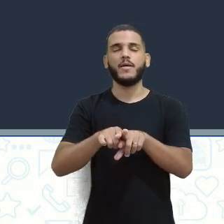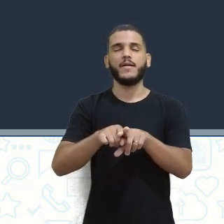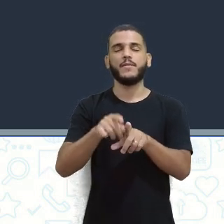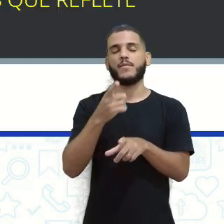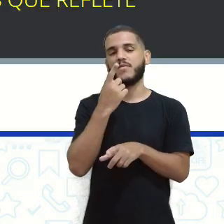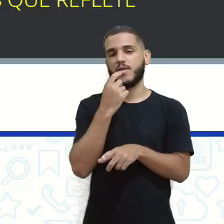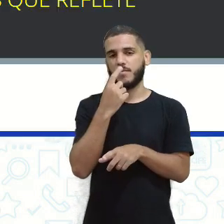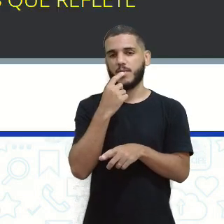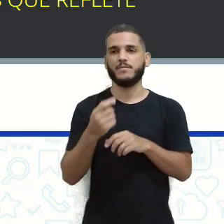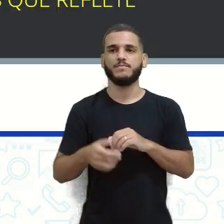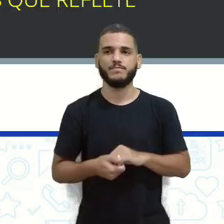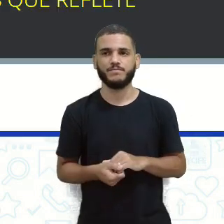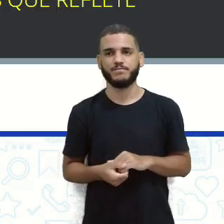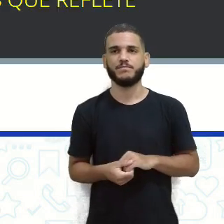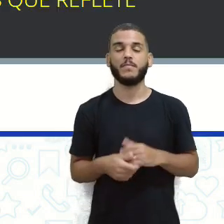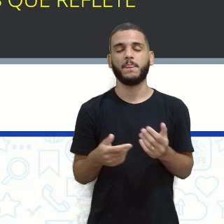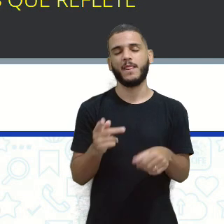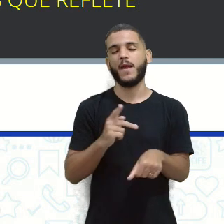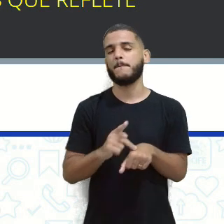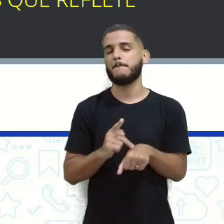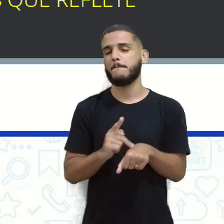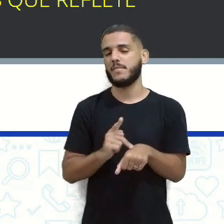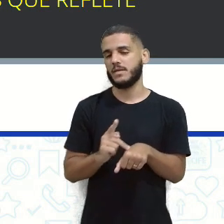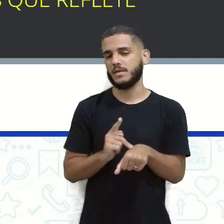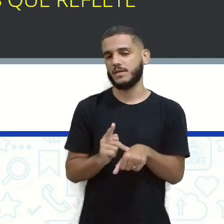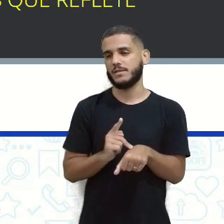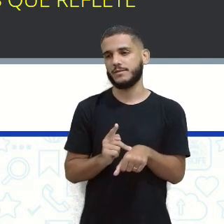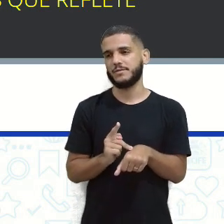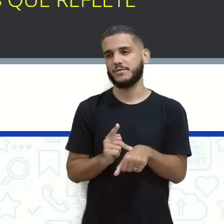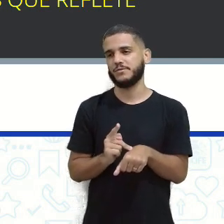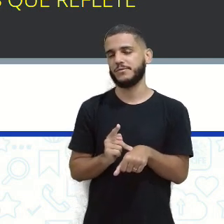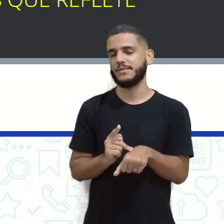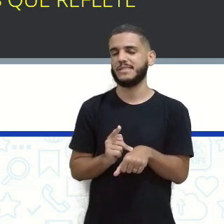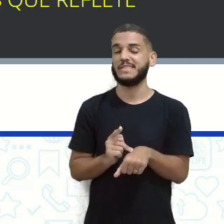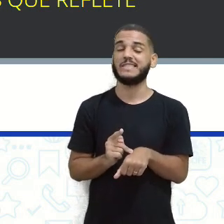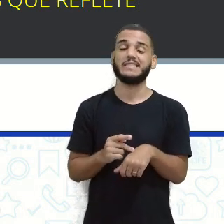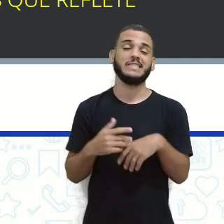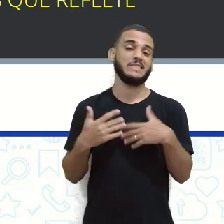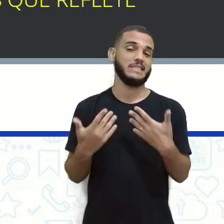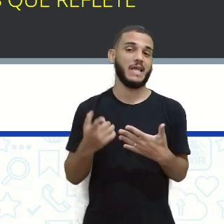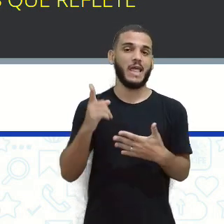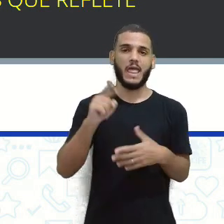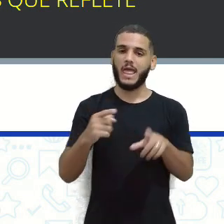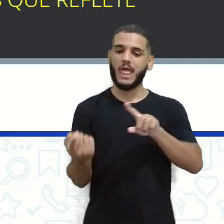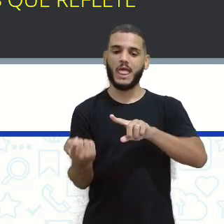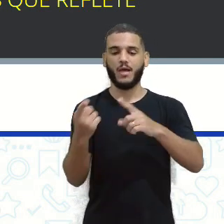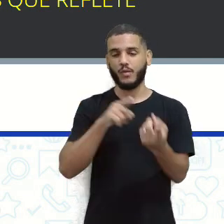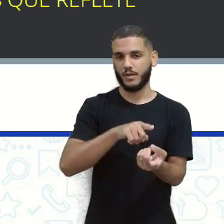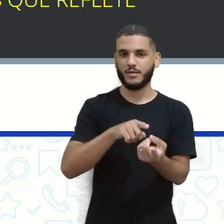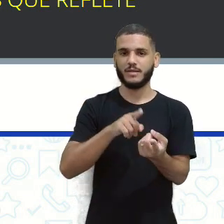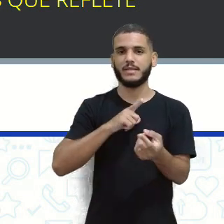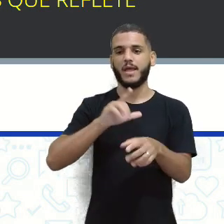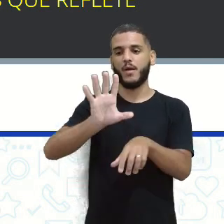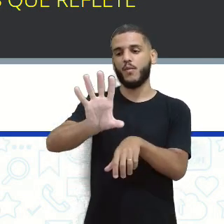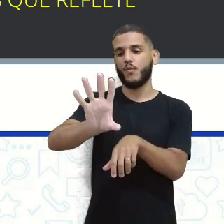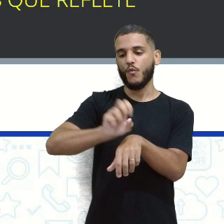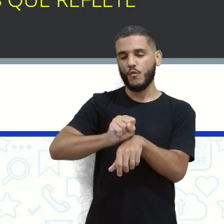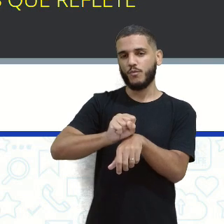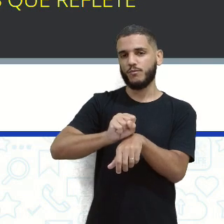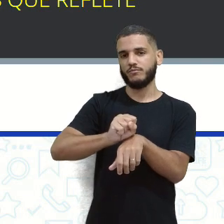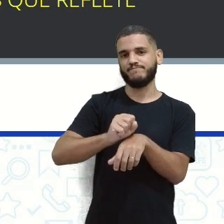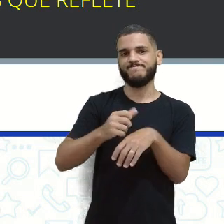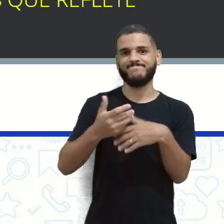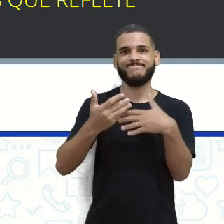como vermelho. E preto, hein, professora? E preto é o contrário, né, professora? Vai absorver aquilo tudo,